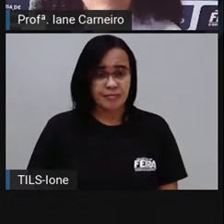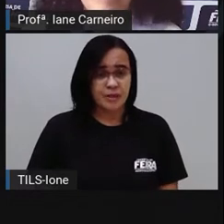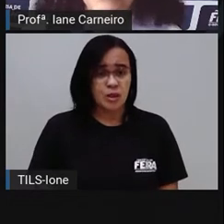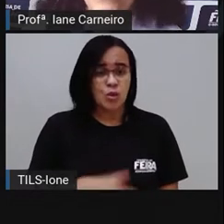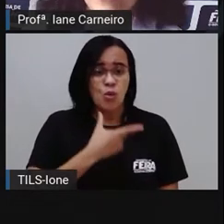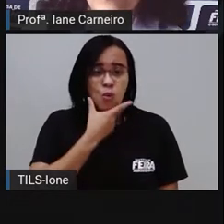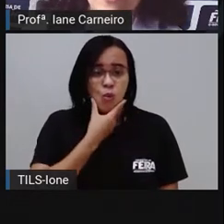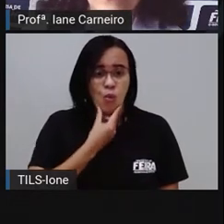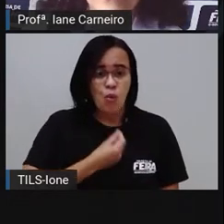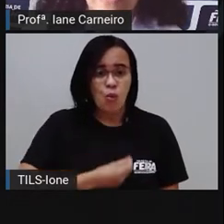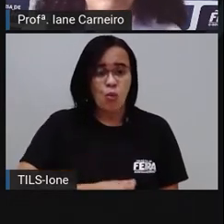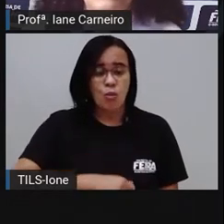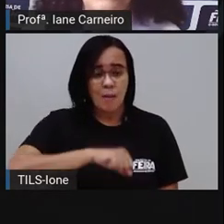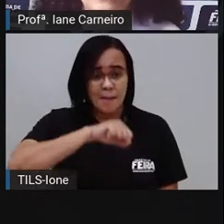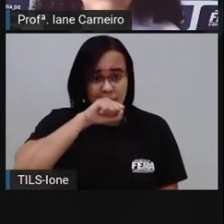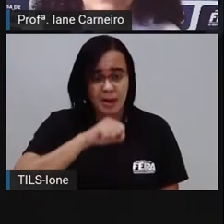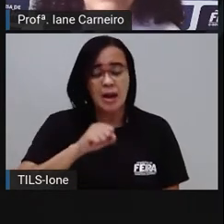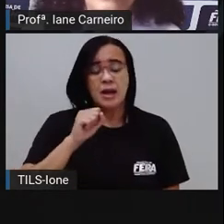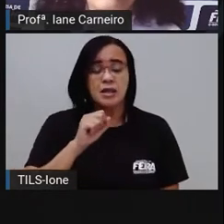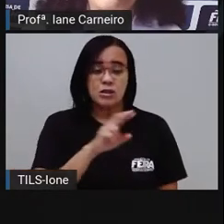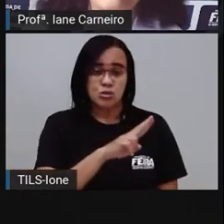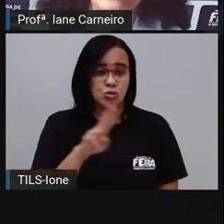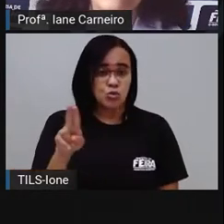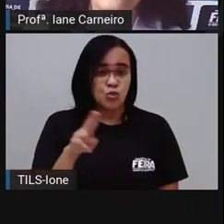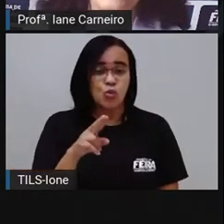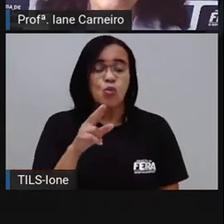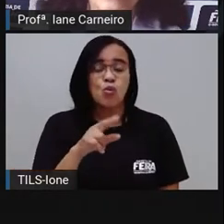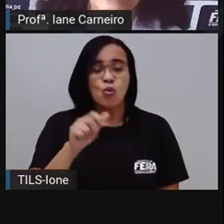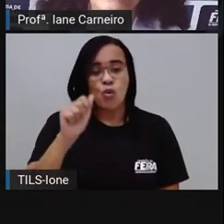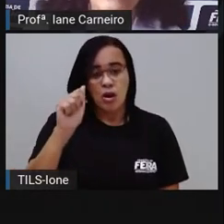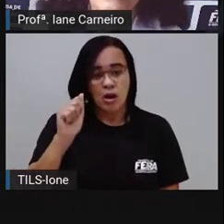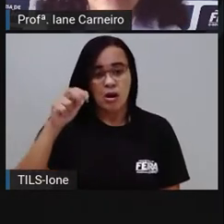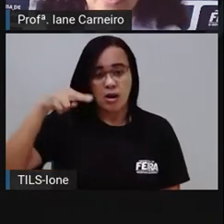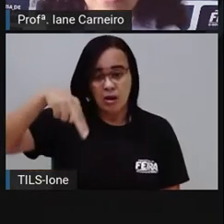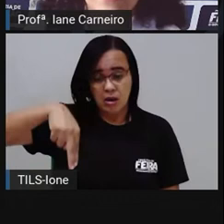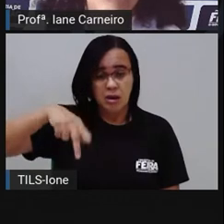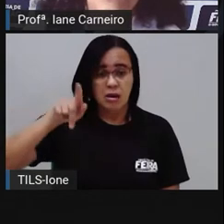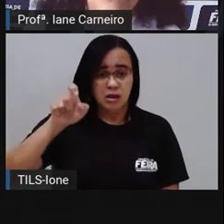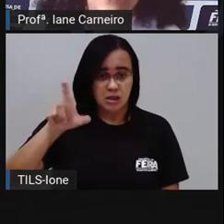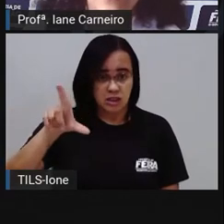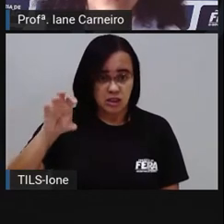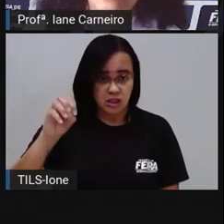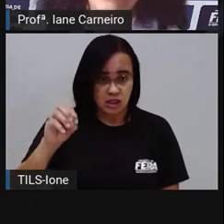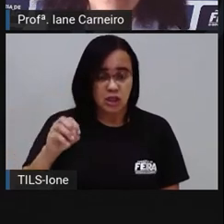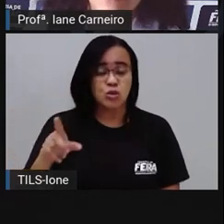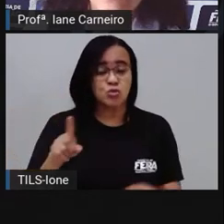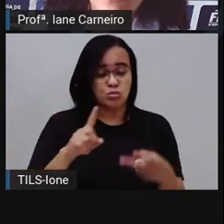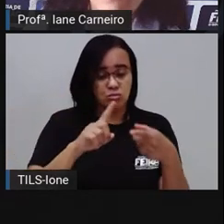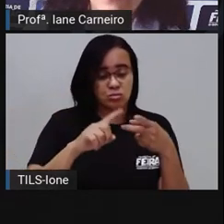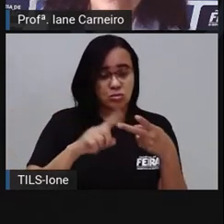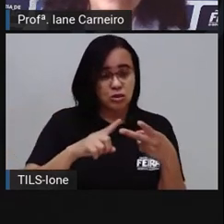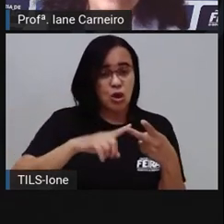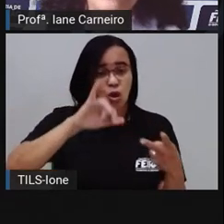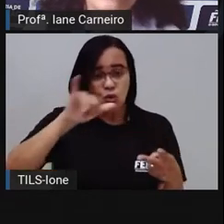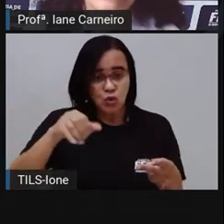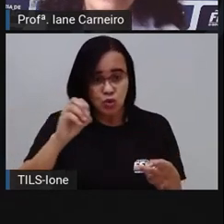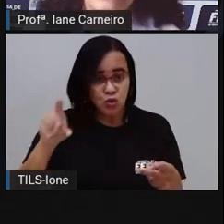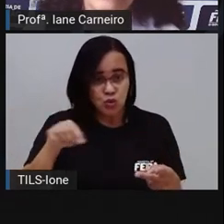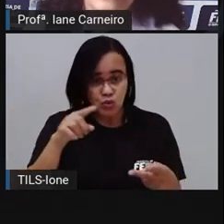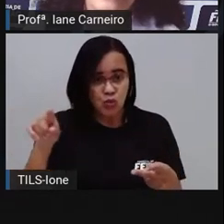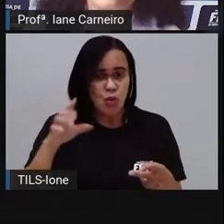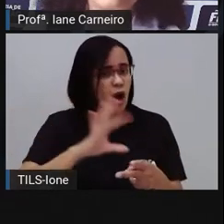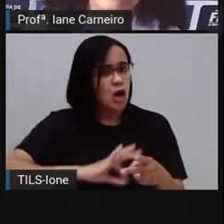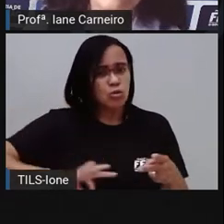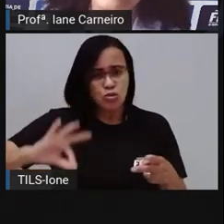O pai do Ângelo, a mãe do Ângelo e o João foram morar na mesma casa. E entre o pai do Ângelo e a mãe do